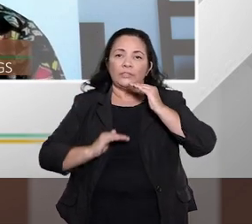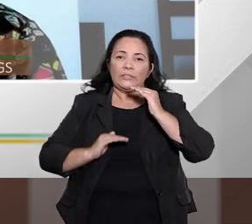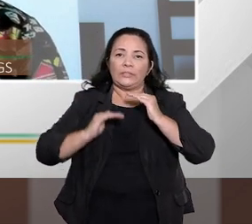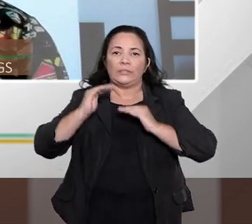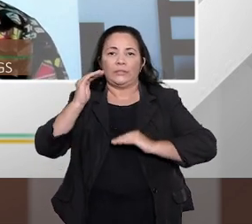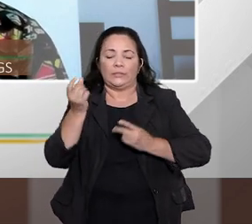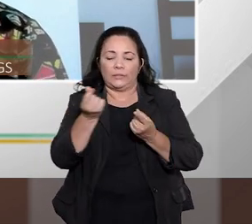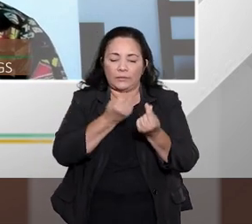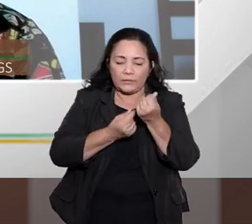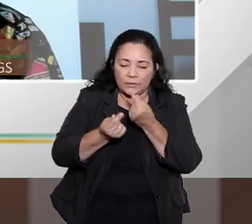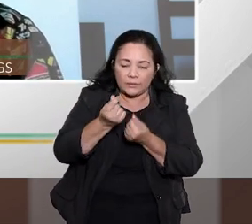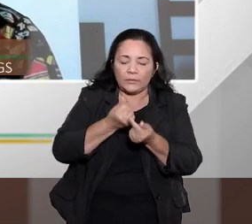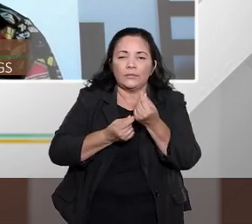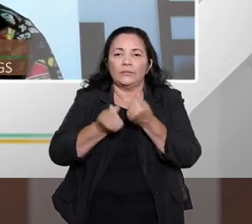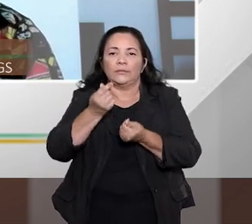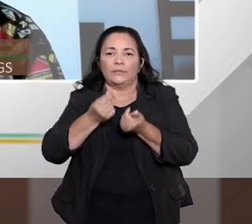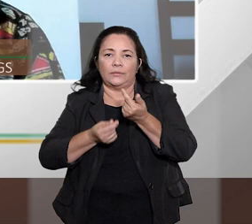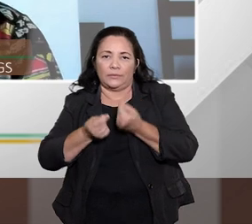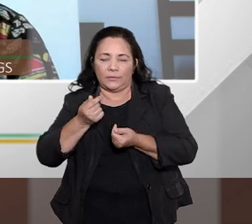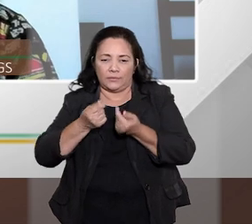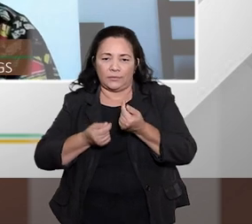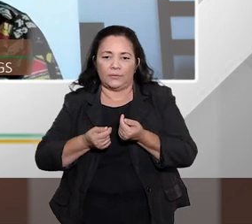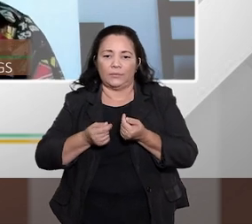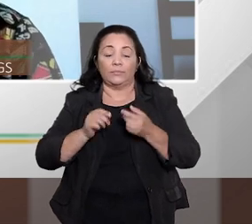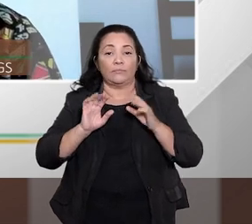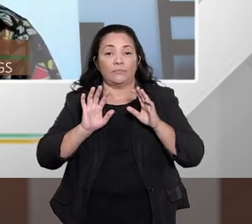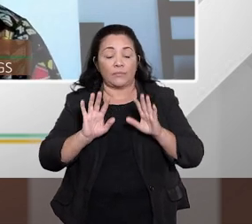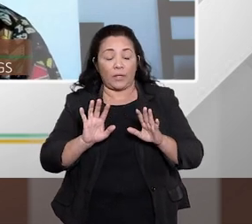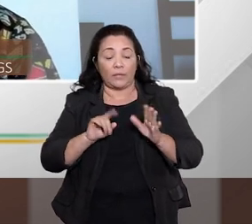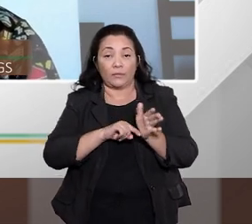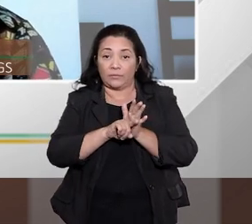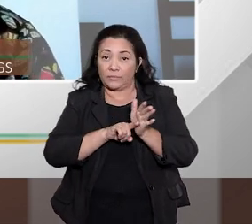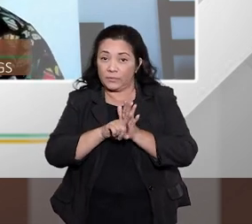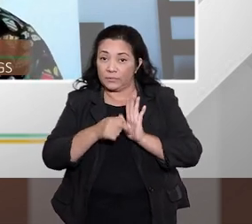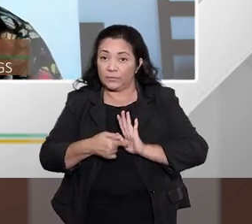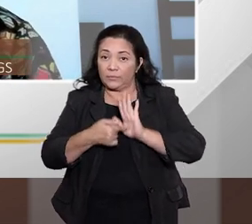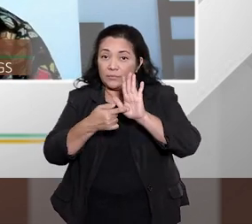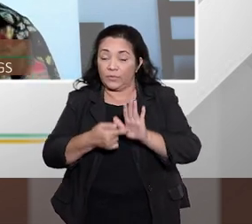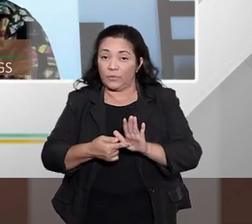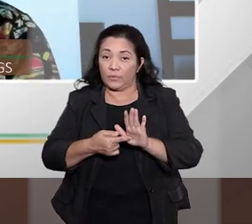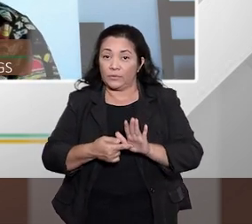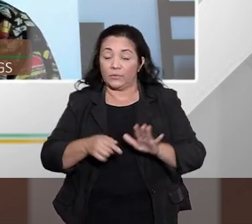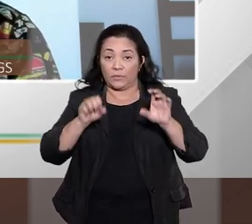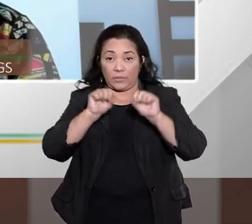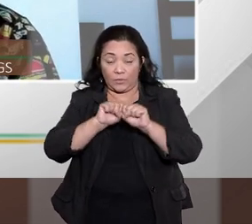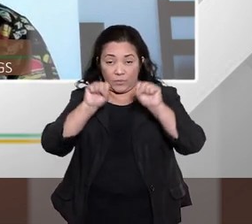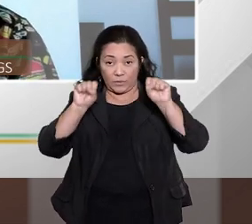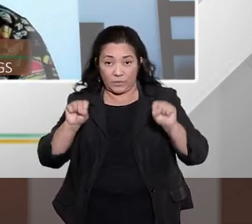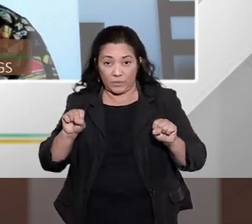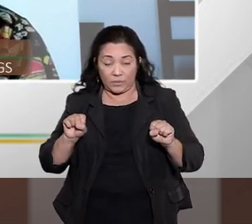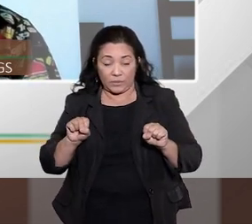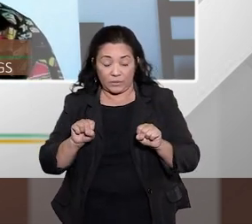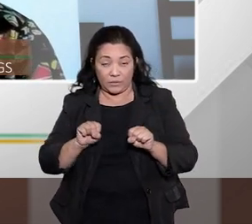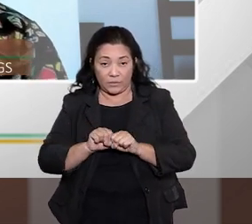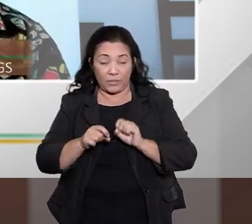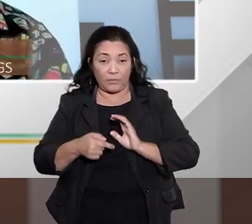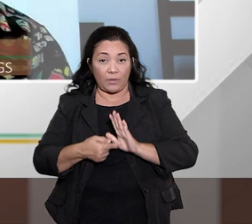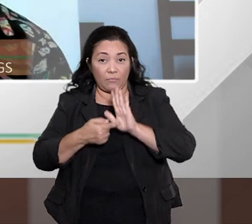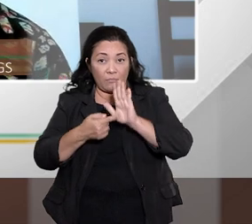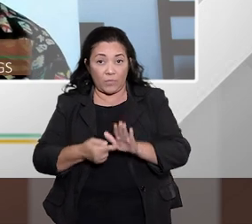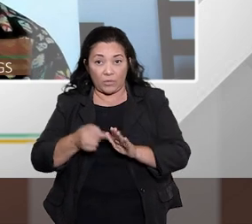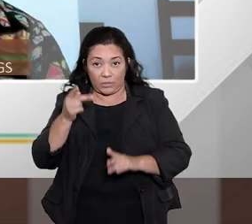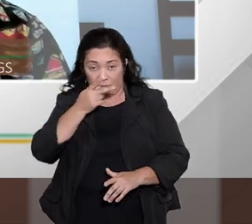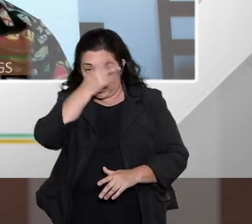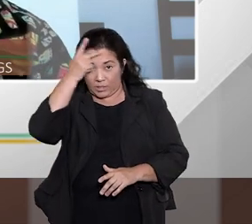permitia que eles trabalhassem as suas finanças o que está mostrando também que esse sistema é eficiente no sentido que são pessoas que querem